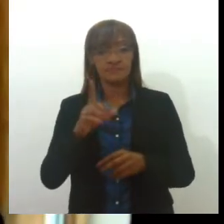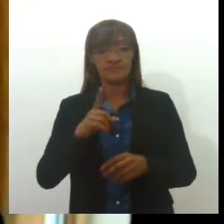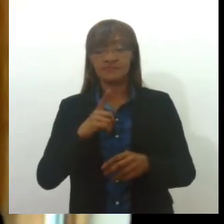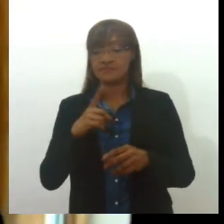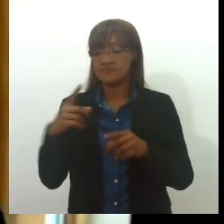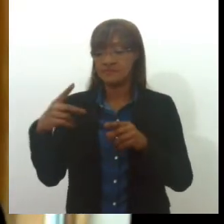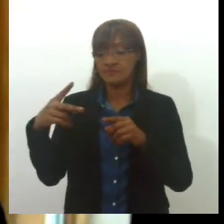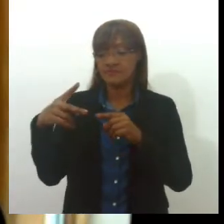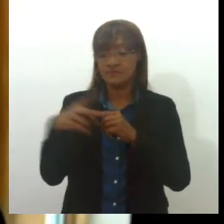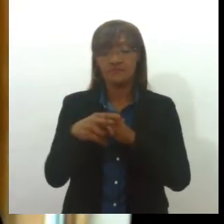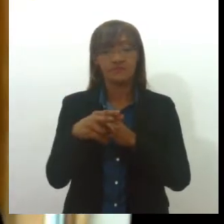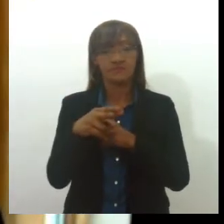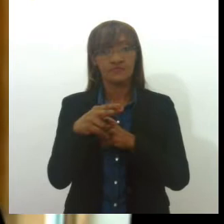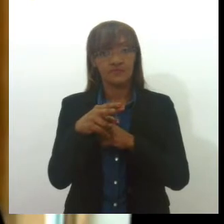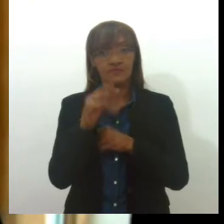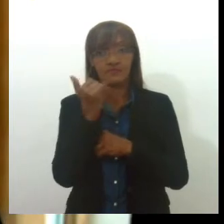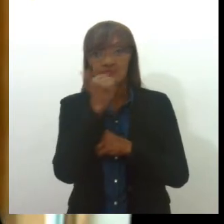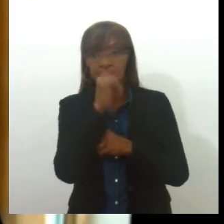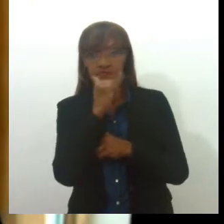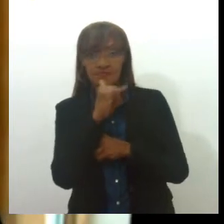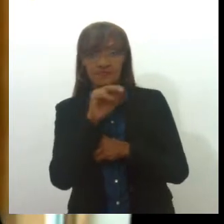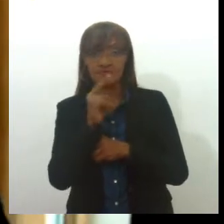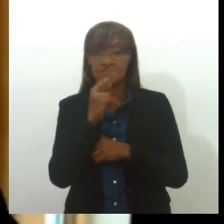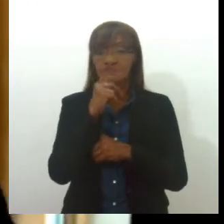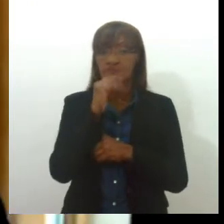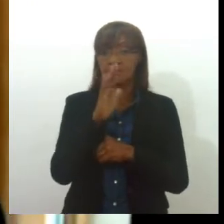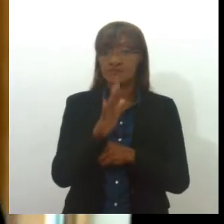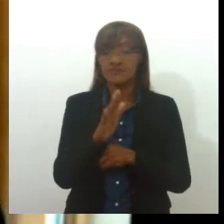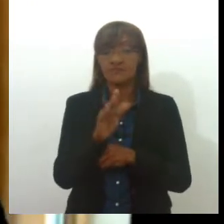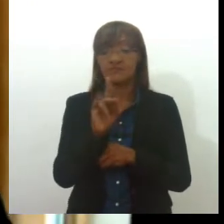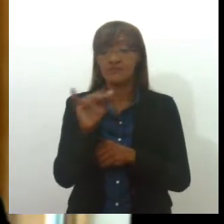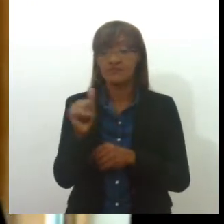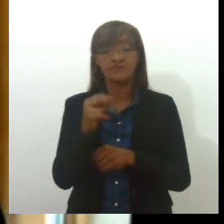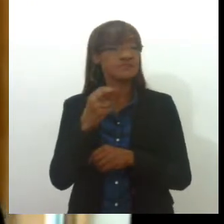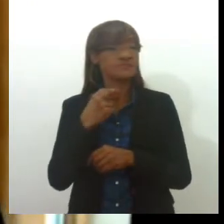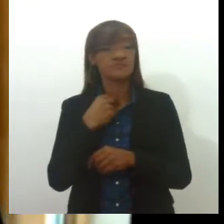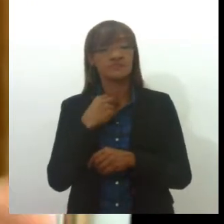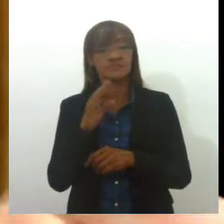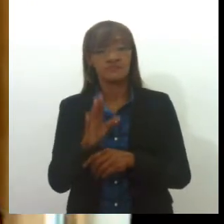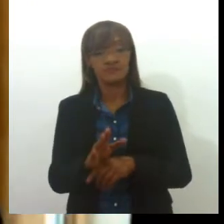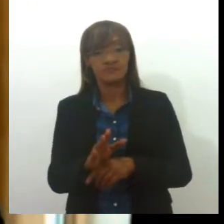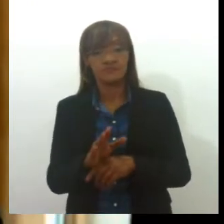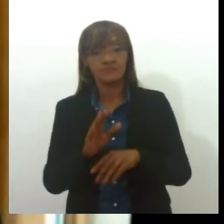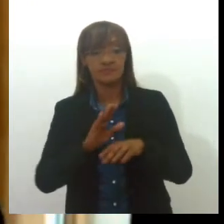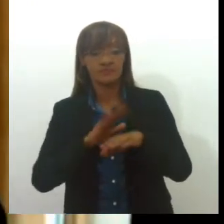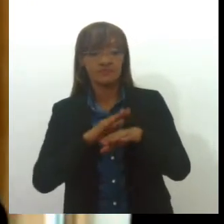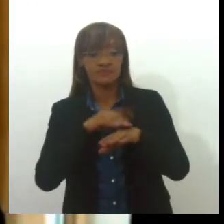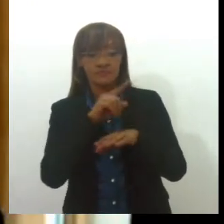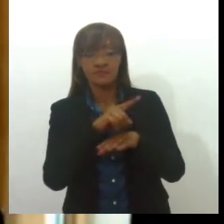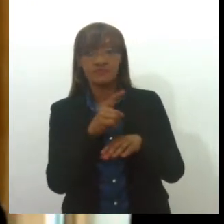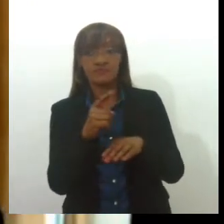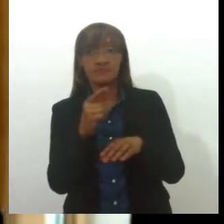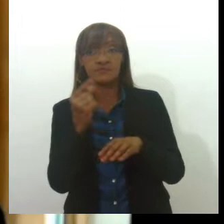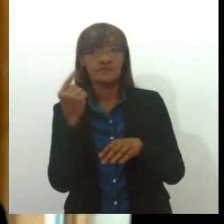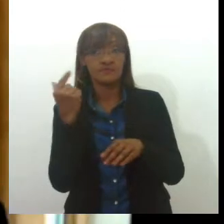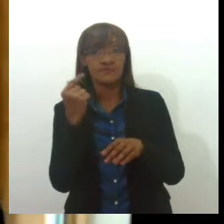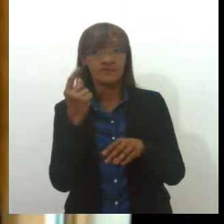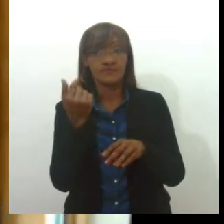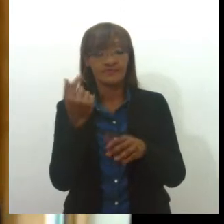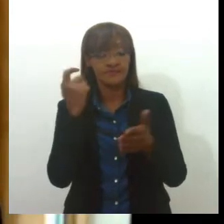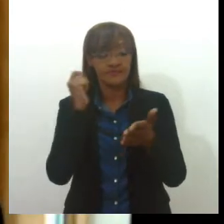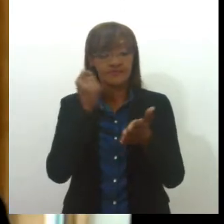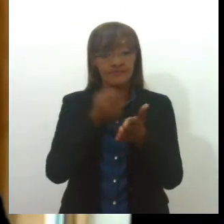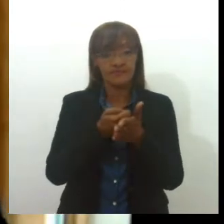de forma indevida naquelas datas que não poderia ser feito, aquele débito que gerou aquele corte vai ser considerado